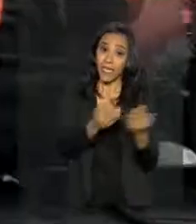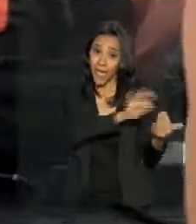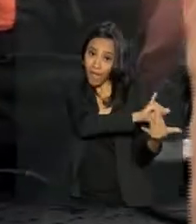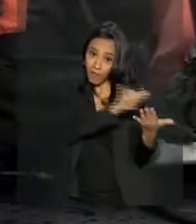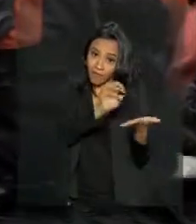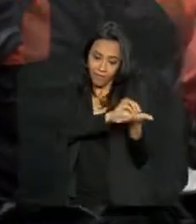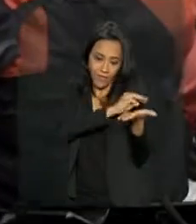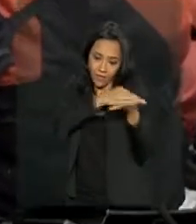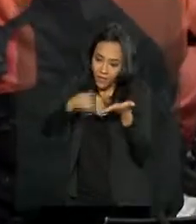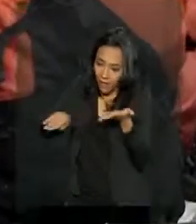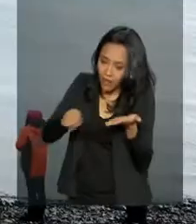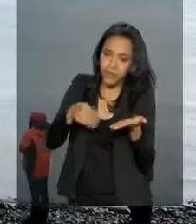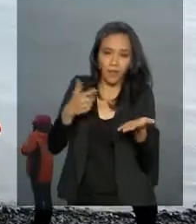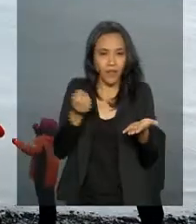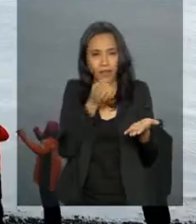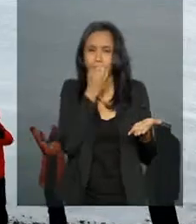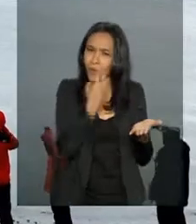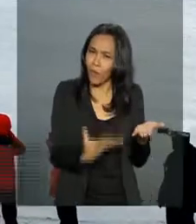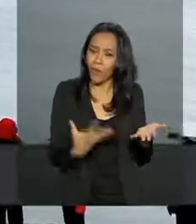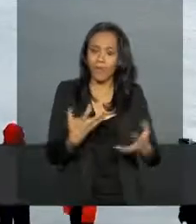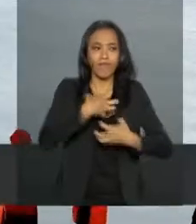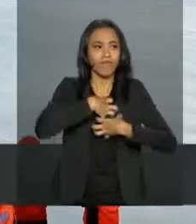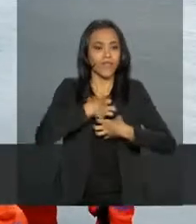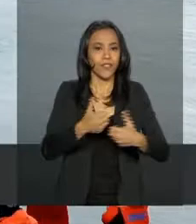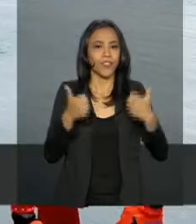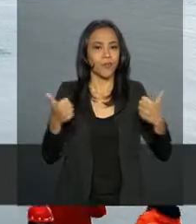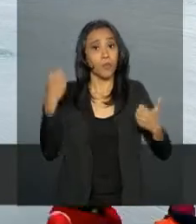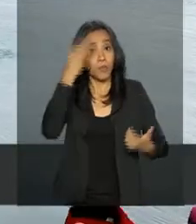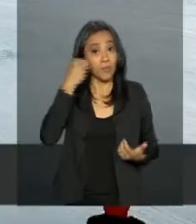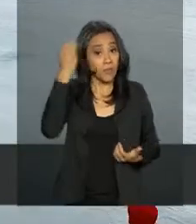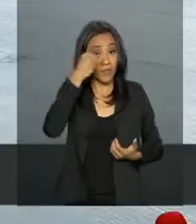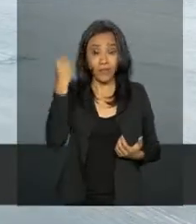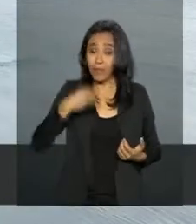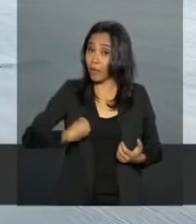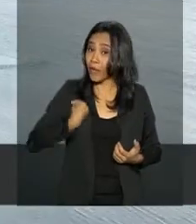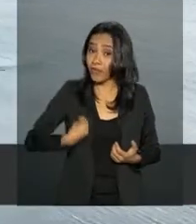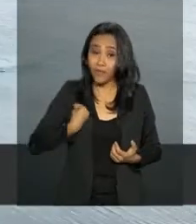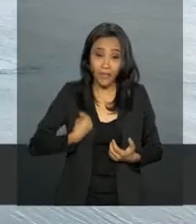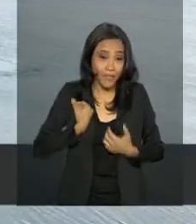Para a gente era uma renovação. É uma experiência para a vida inteira.